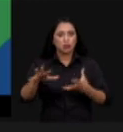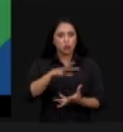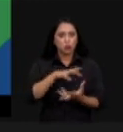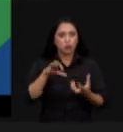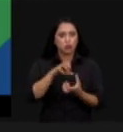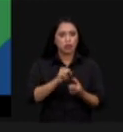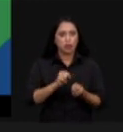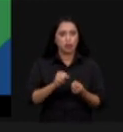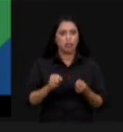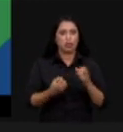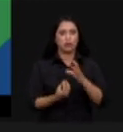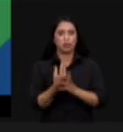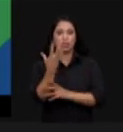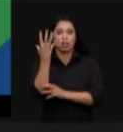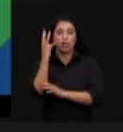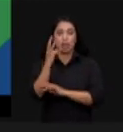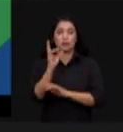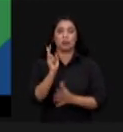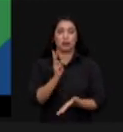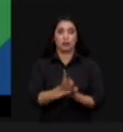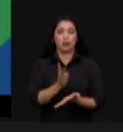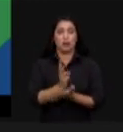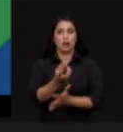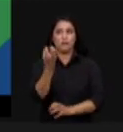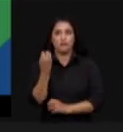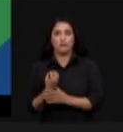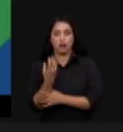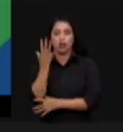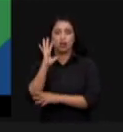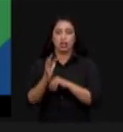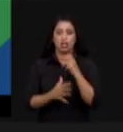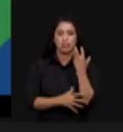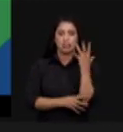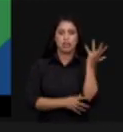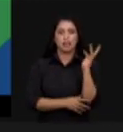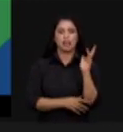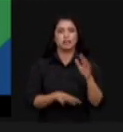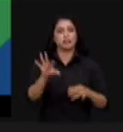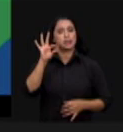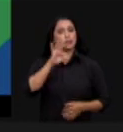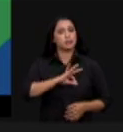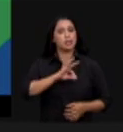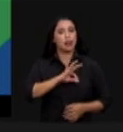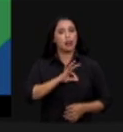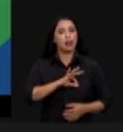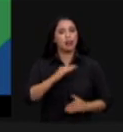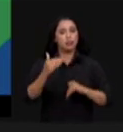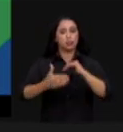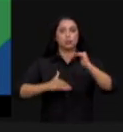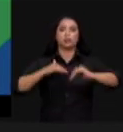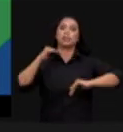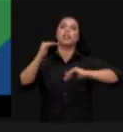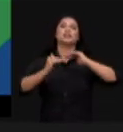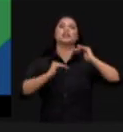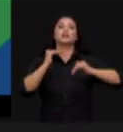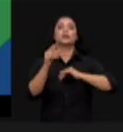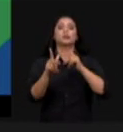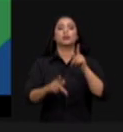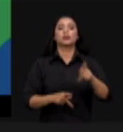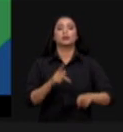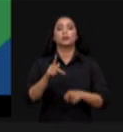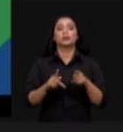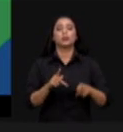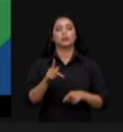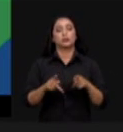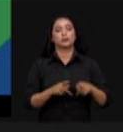ele pode ajudar na conservação das florestas na geração de renda e no desenvolvimento dos povos